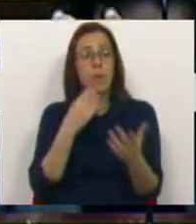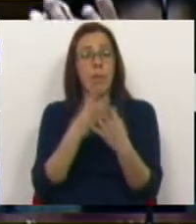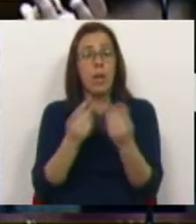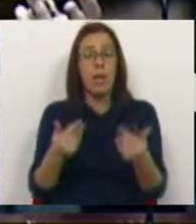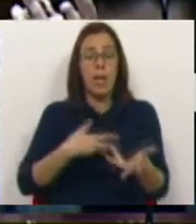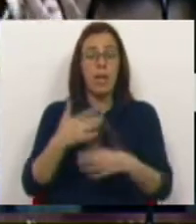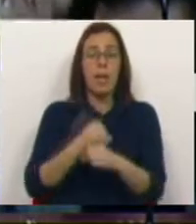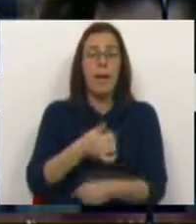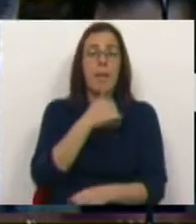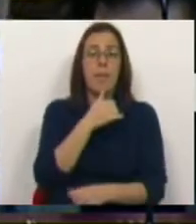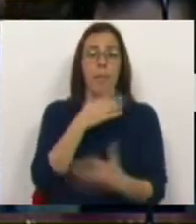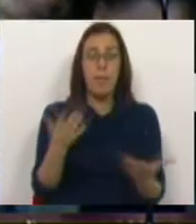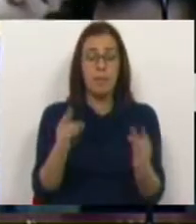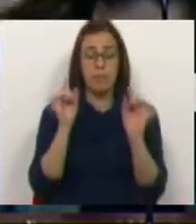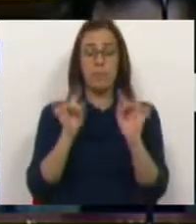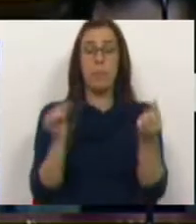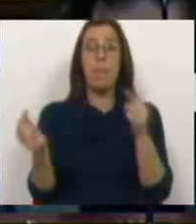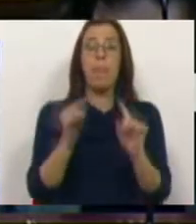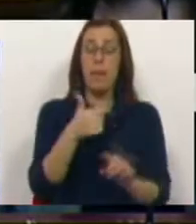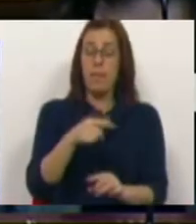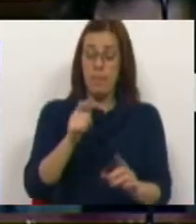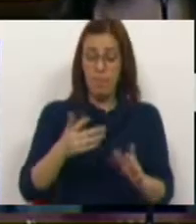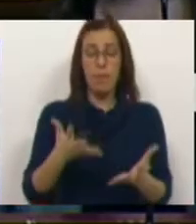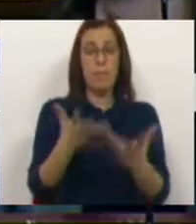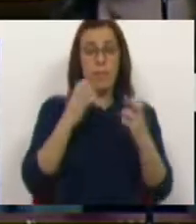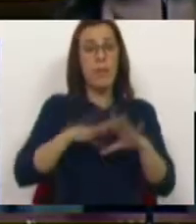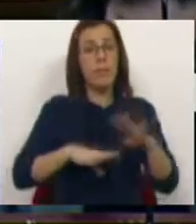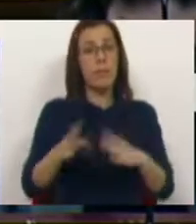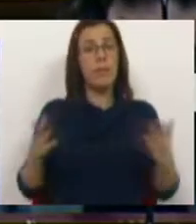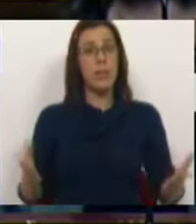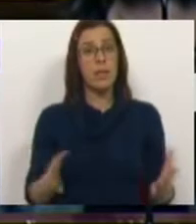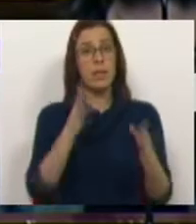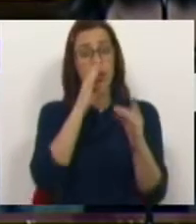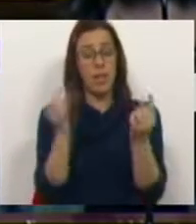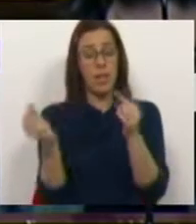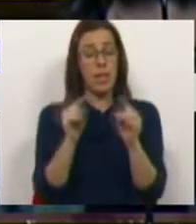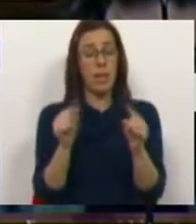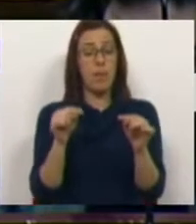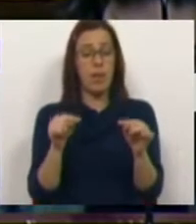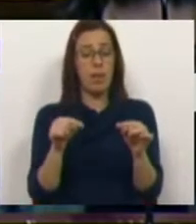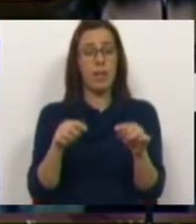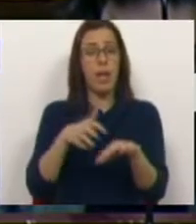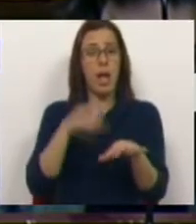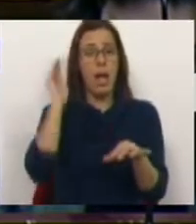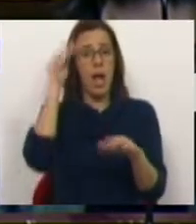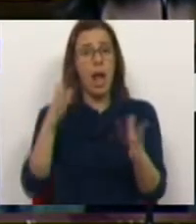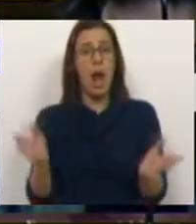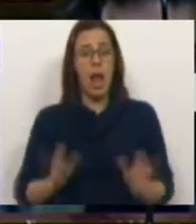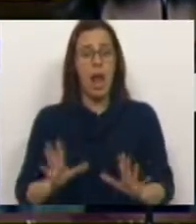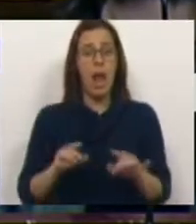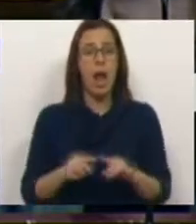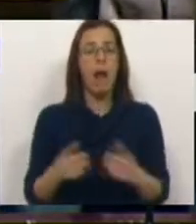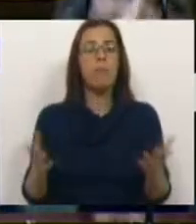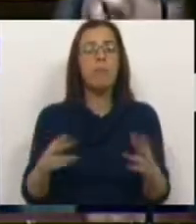as relações laborais. E esse é o debate que o Bloco de Esquerda quer fazer. Se esse debate não vier aqui à Assembleia da República,